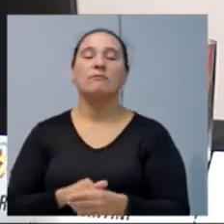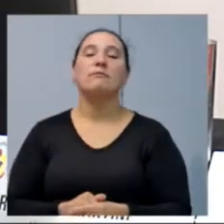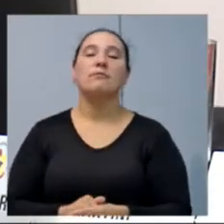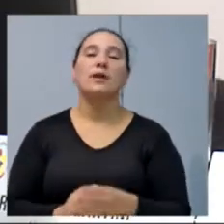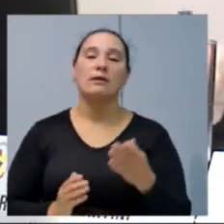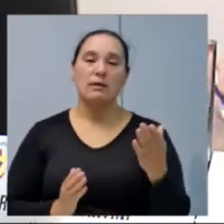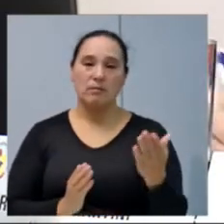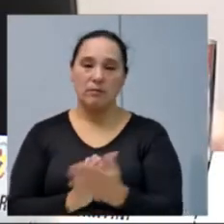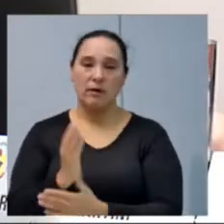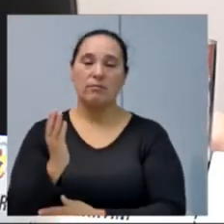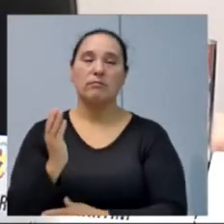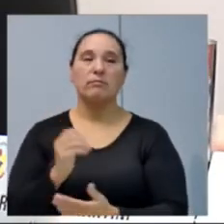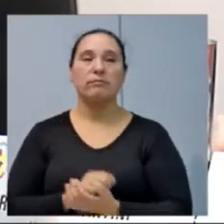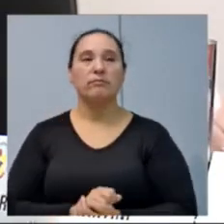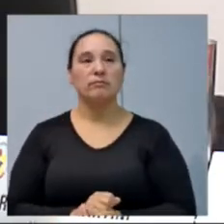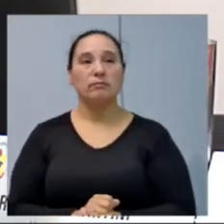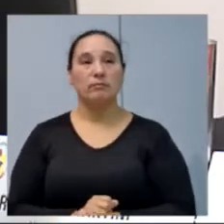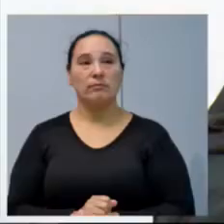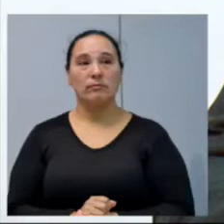Então, está aprovada por unanimidade.